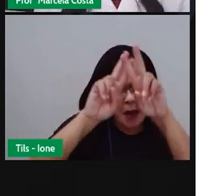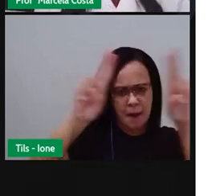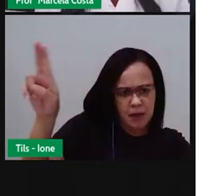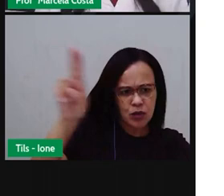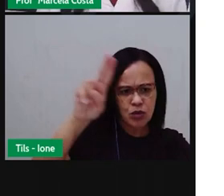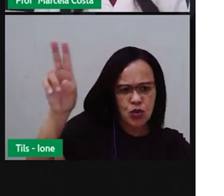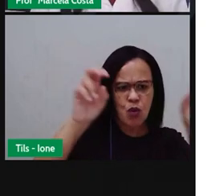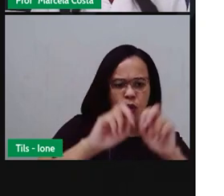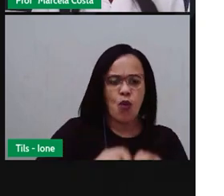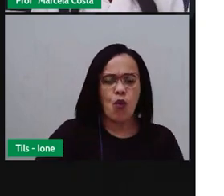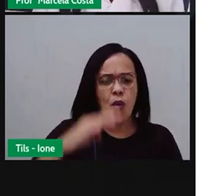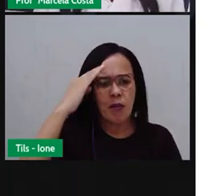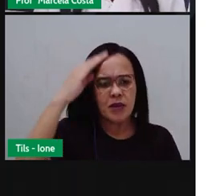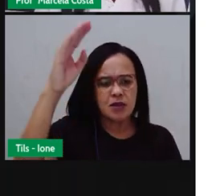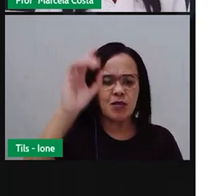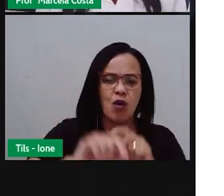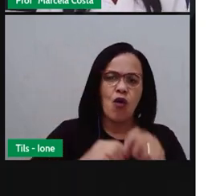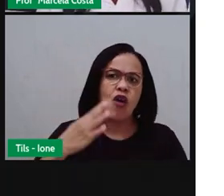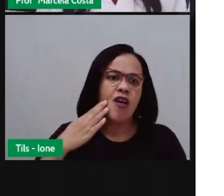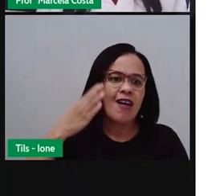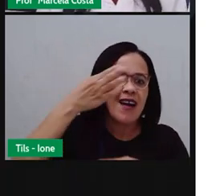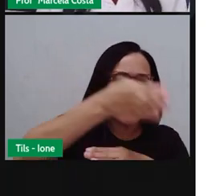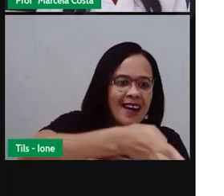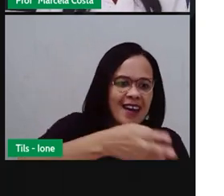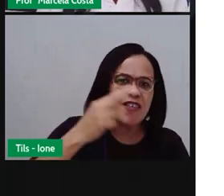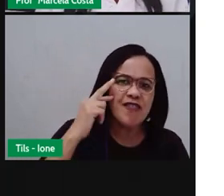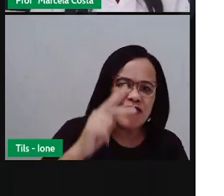veja como é bonito o São João de São José.